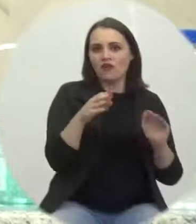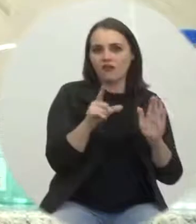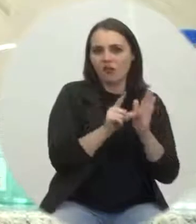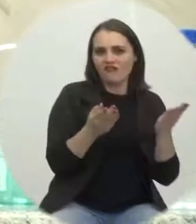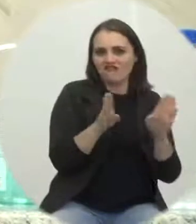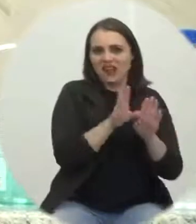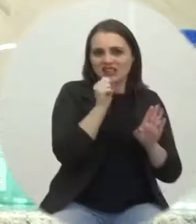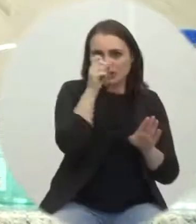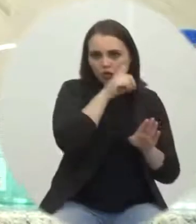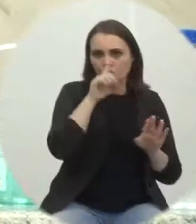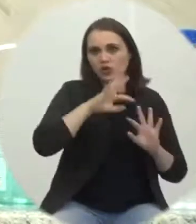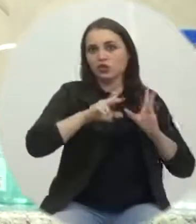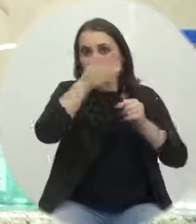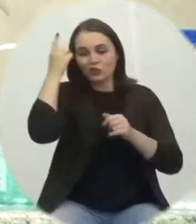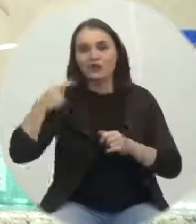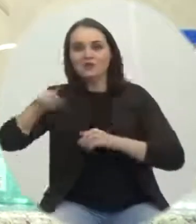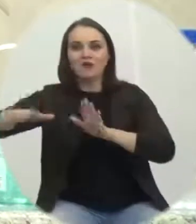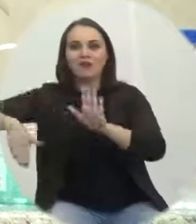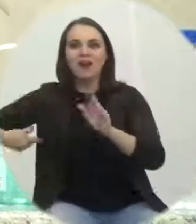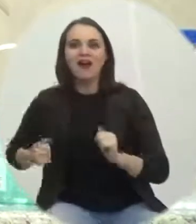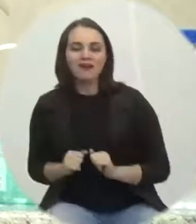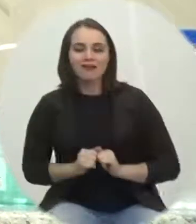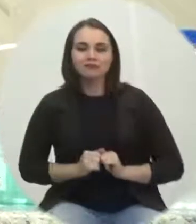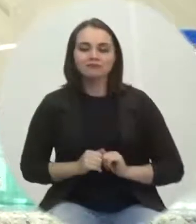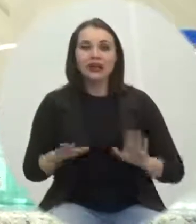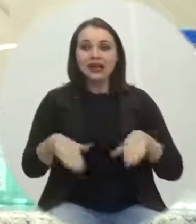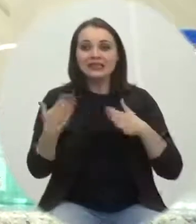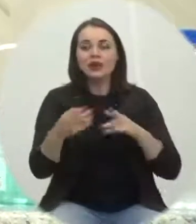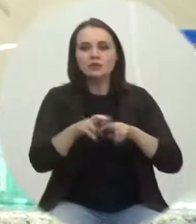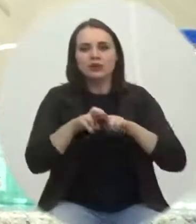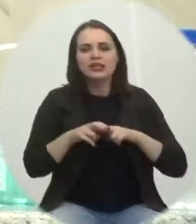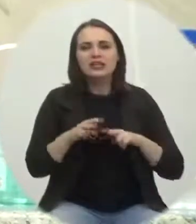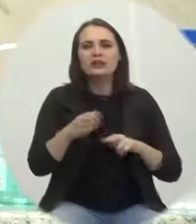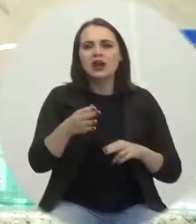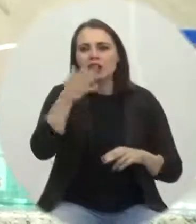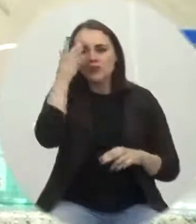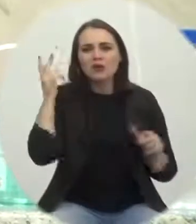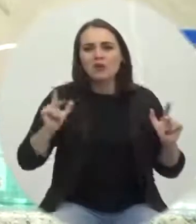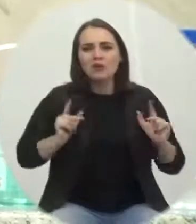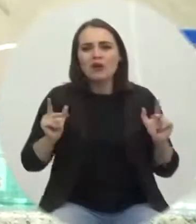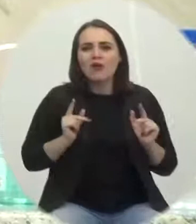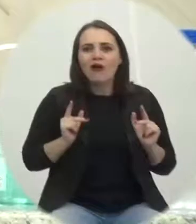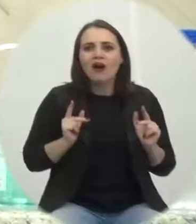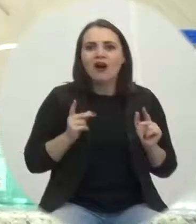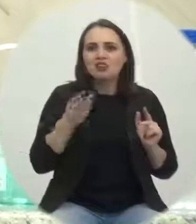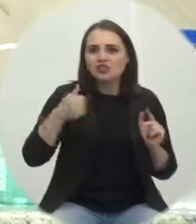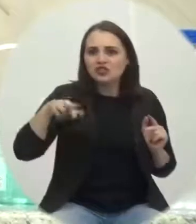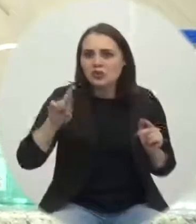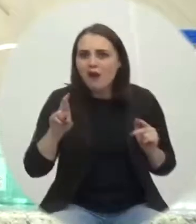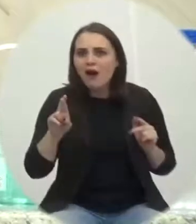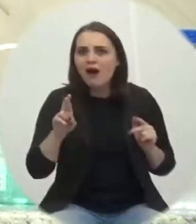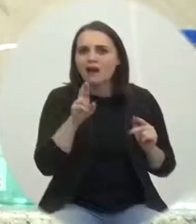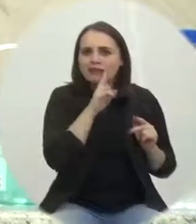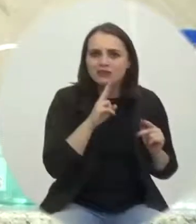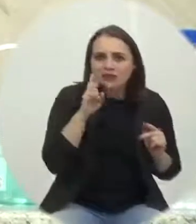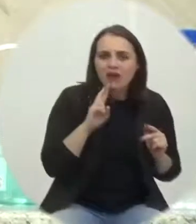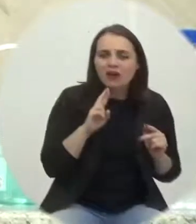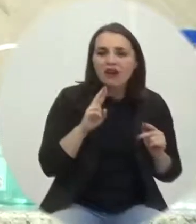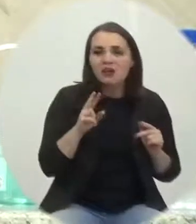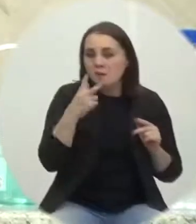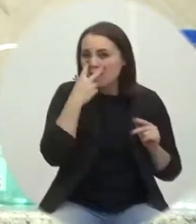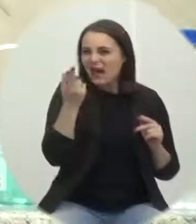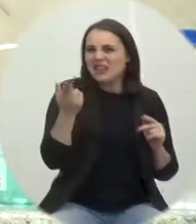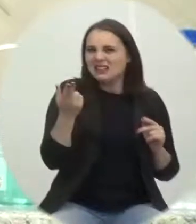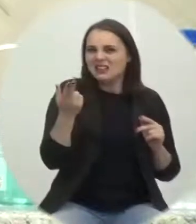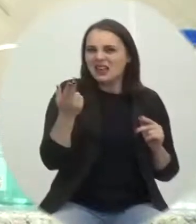casa. E a impressão que dá é os donos de bares e restaurantes são os vilões do negócio. Que na minha opinião, claro que não é. Porque